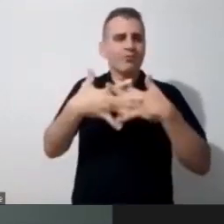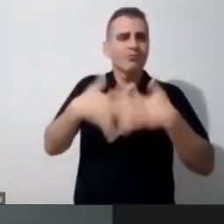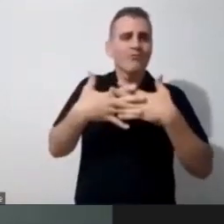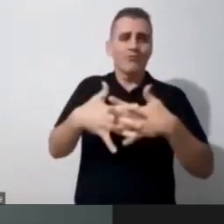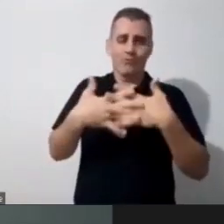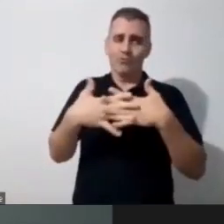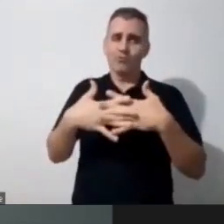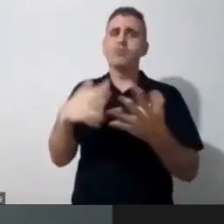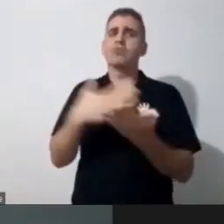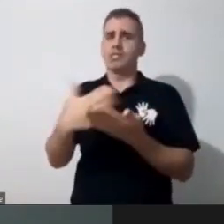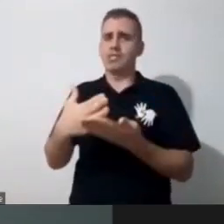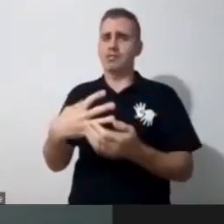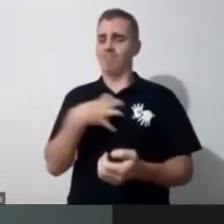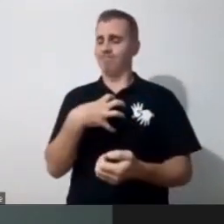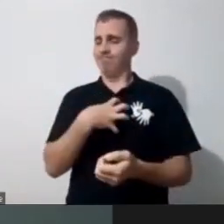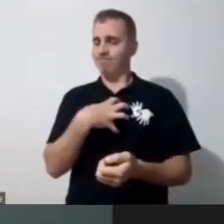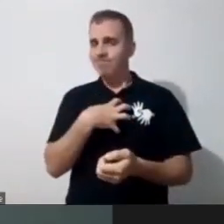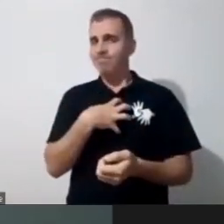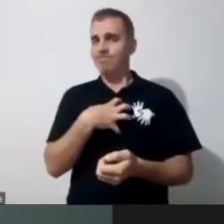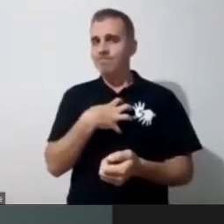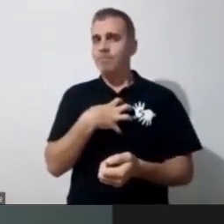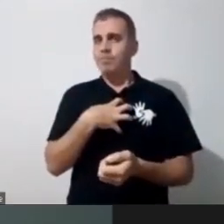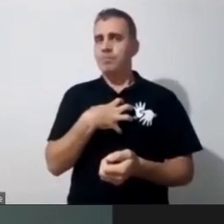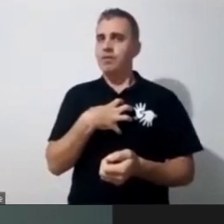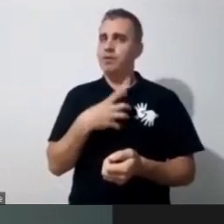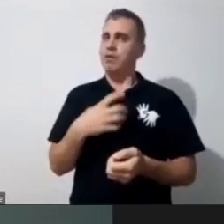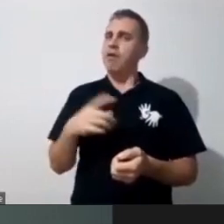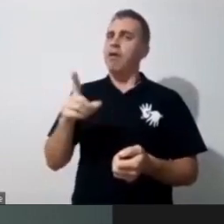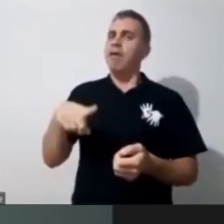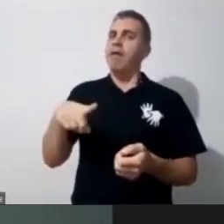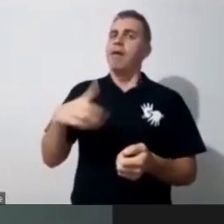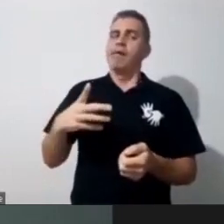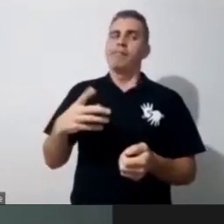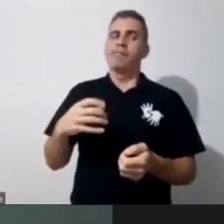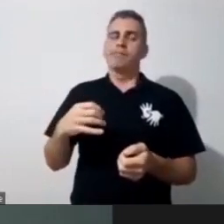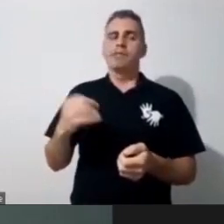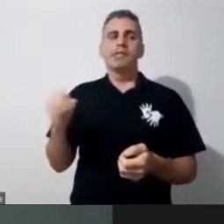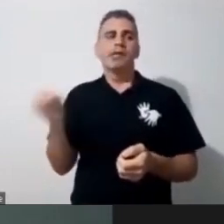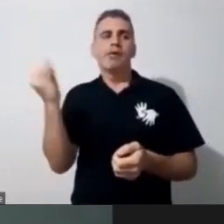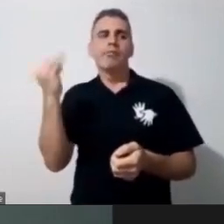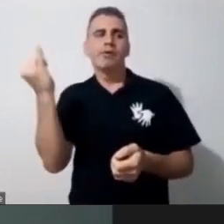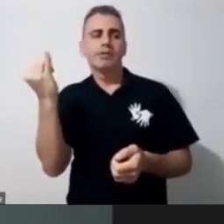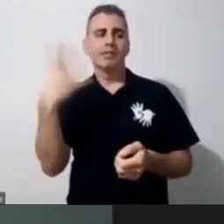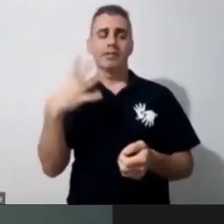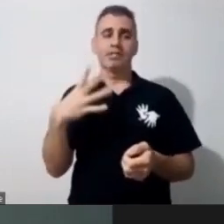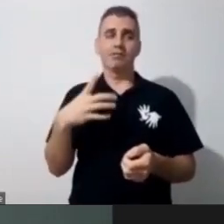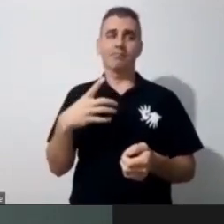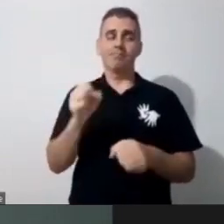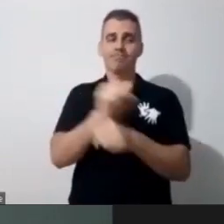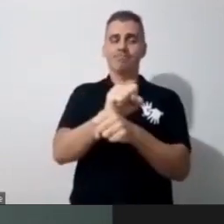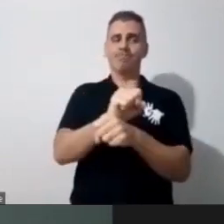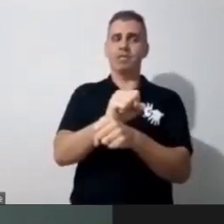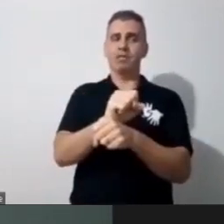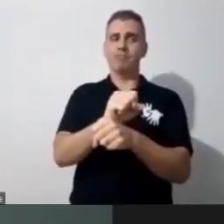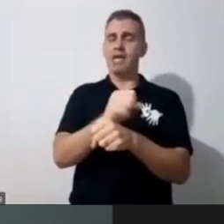realmente é uma demanda muito grande, né, tem horas que a gente para e pensa, não vou dar conta, só um pouquinho, eu preciso parar de